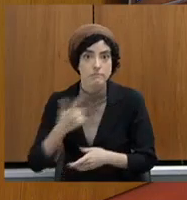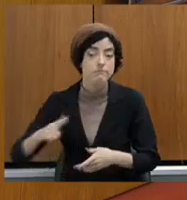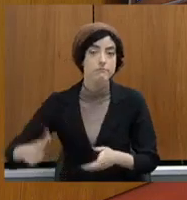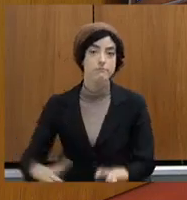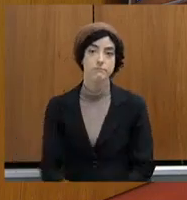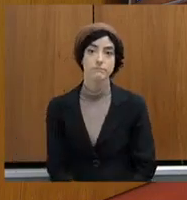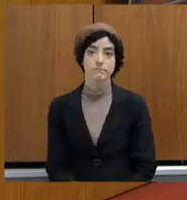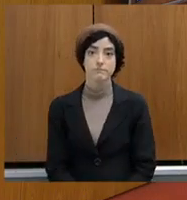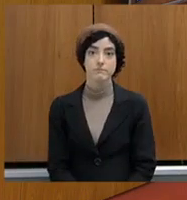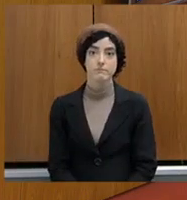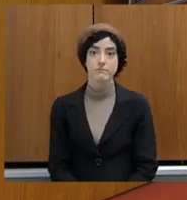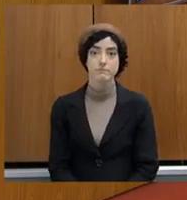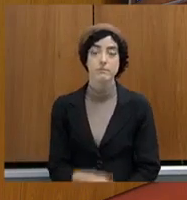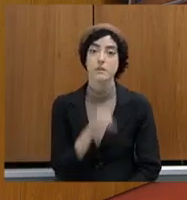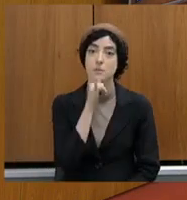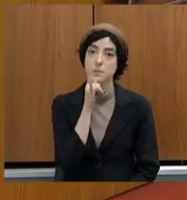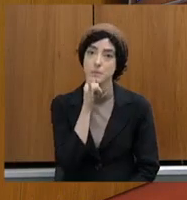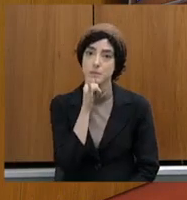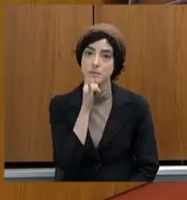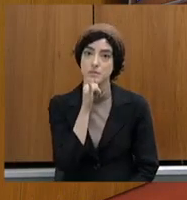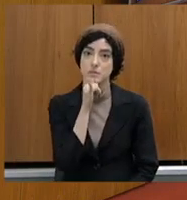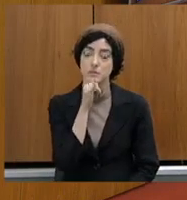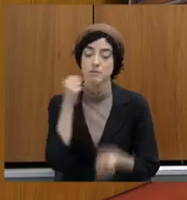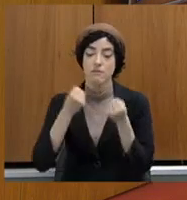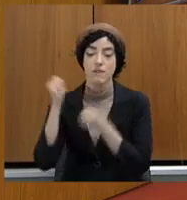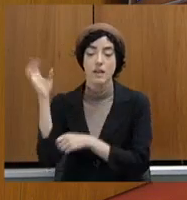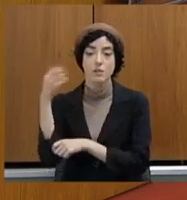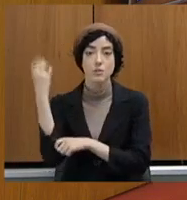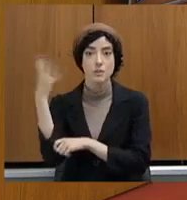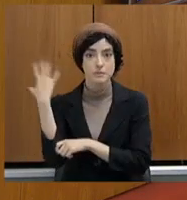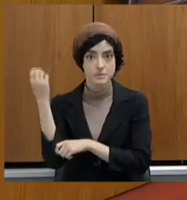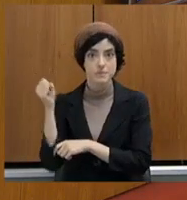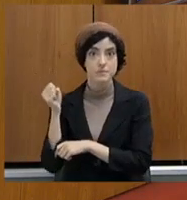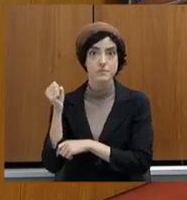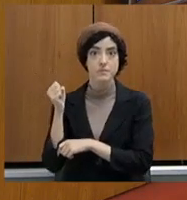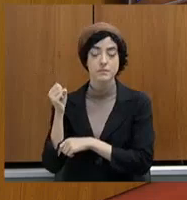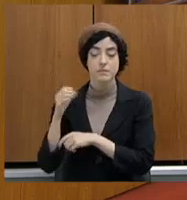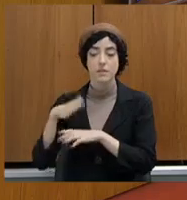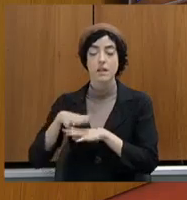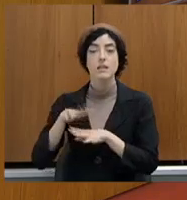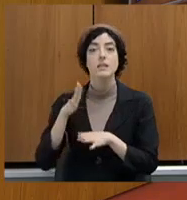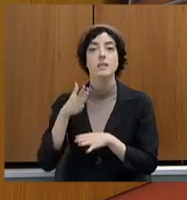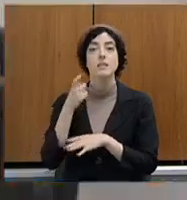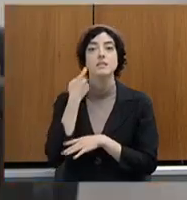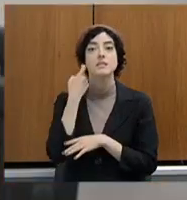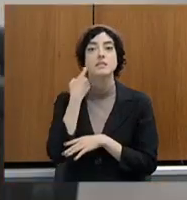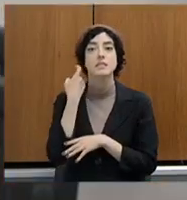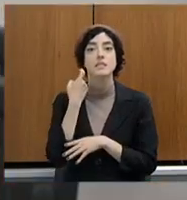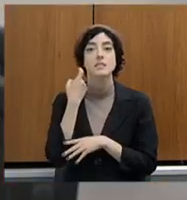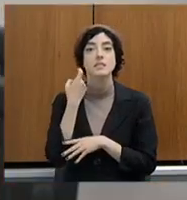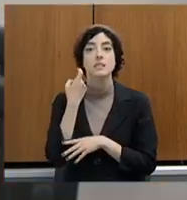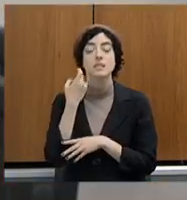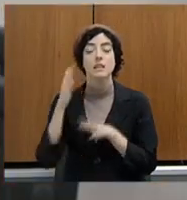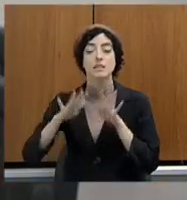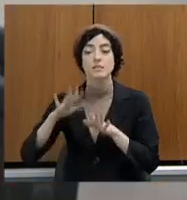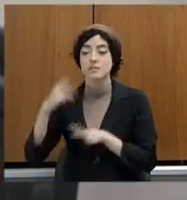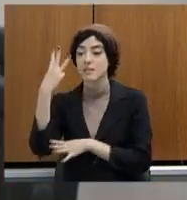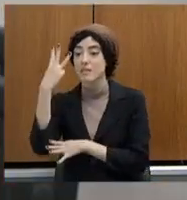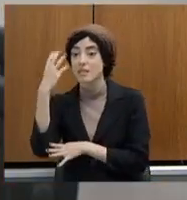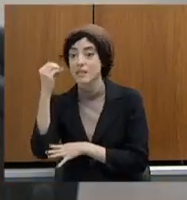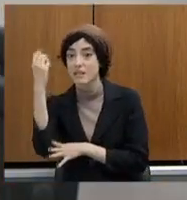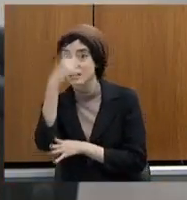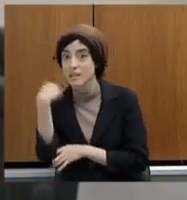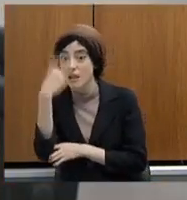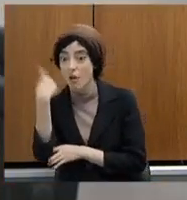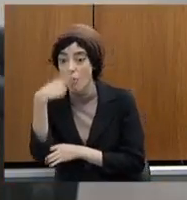numa sexta passar, no plantão digital e ficar lá 30 horas. Como é que ela volta para o policiamento? Como é que ela volta a